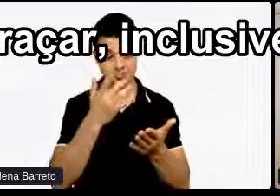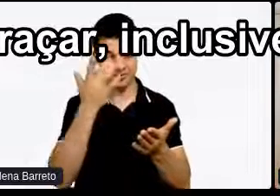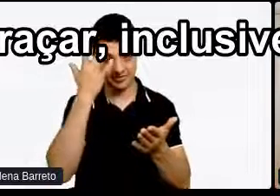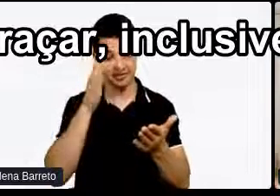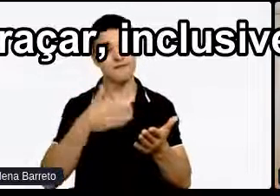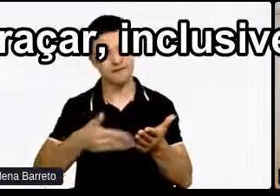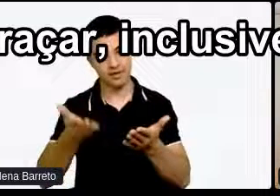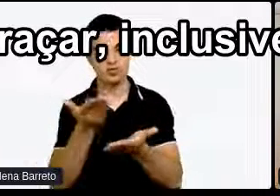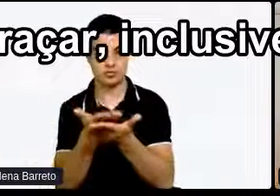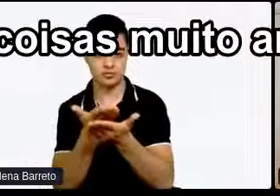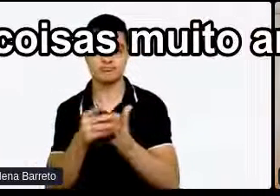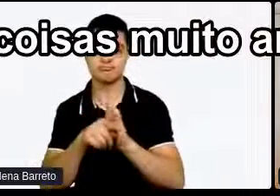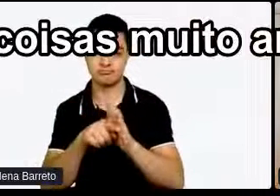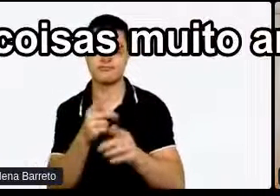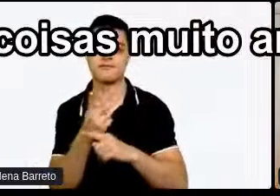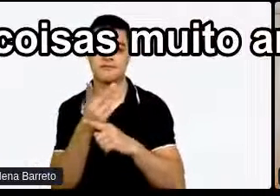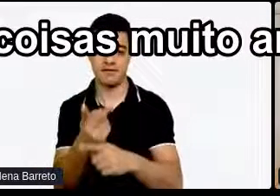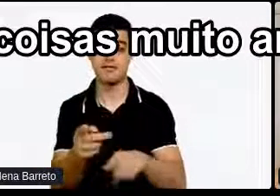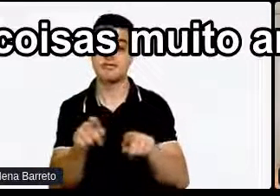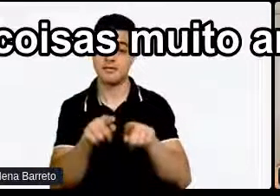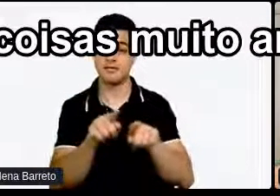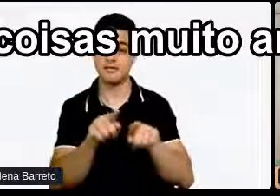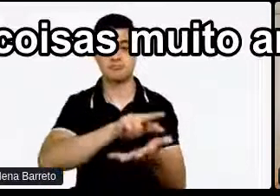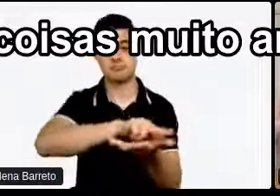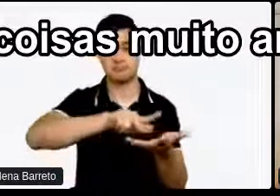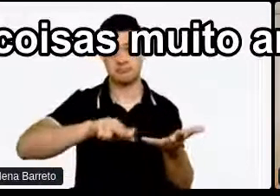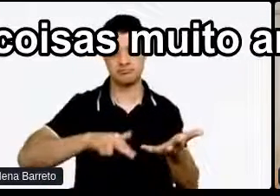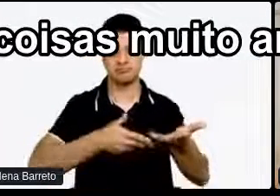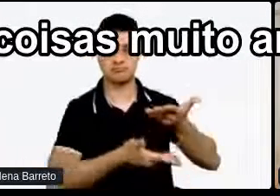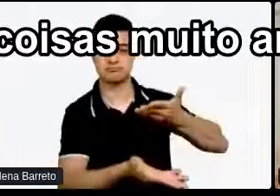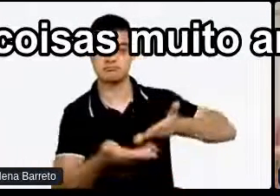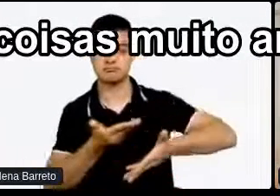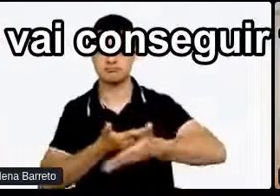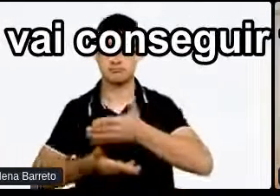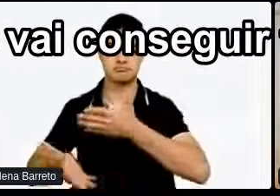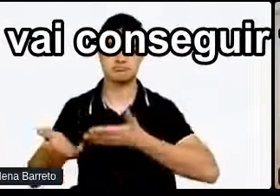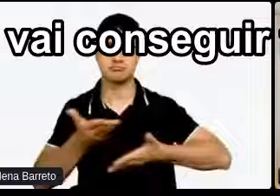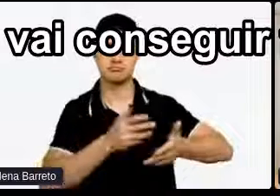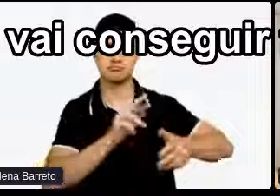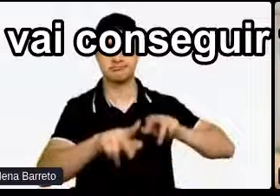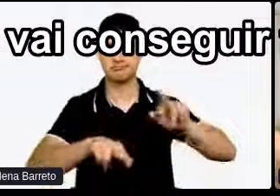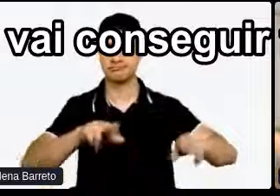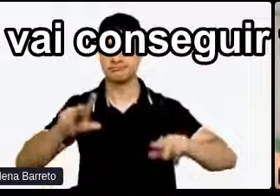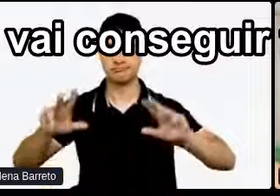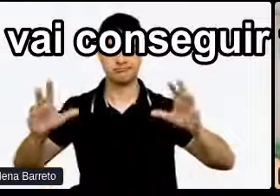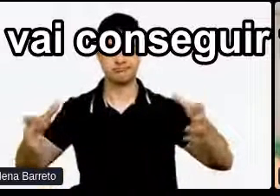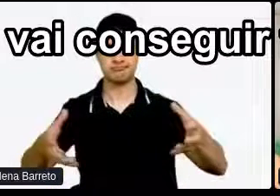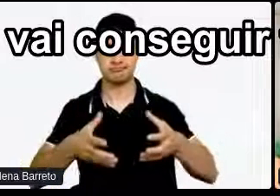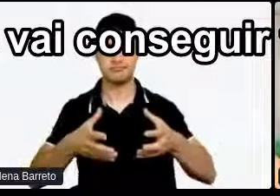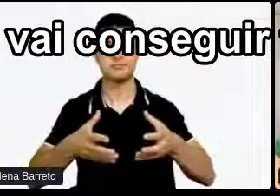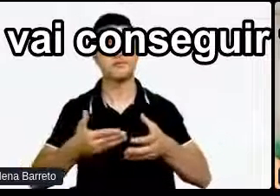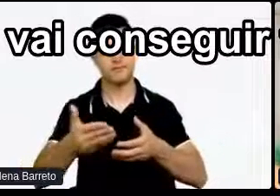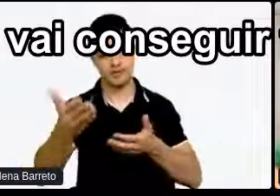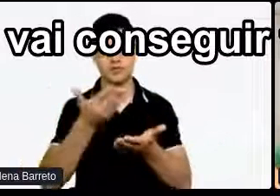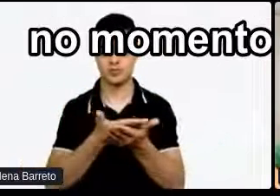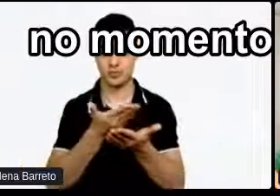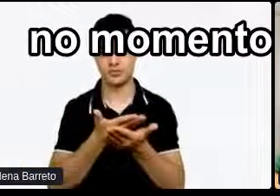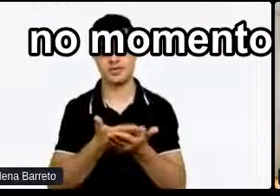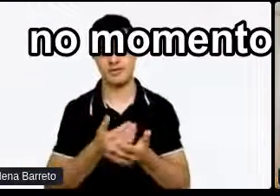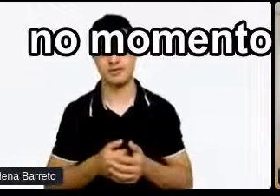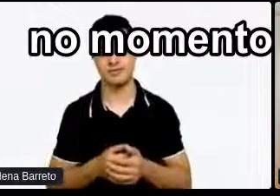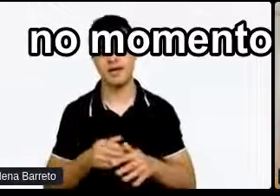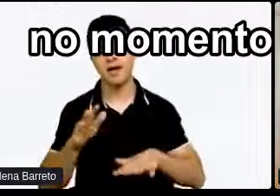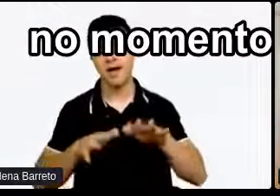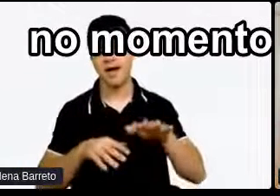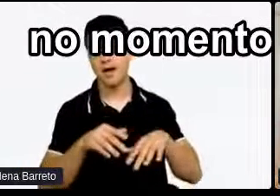abraçar Inclusive a interseccionalidade Isso torna as coisas Muito amplas E muito complicadas Muitas vezes Tu não vai conseguir Trabalhar com a